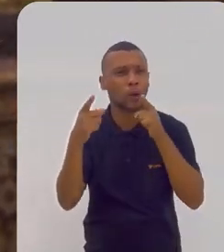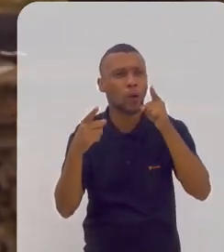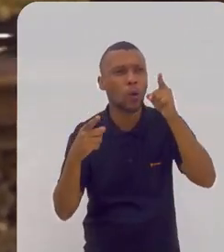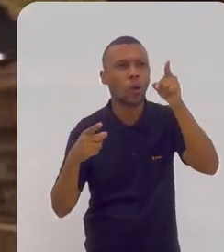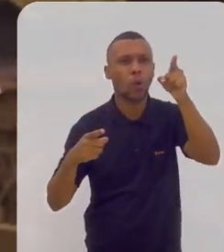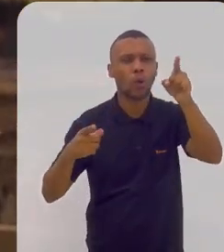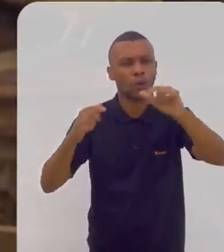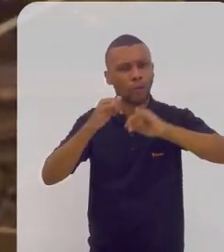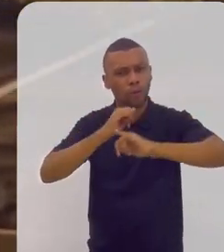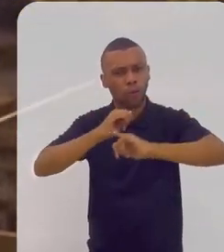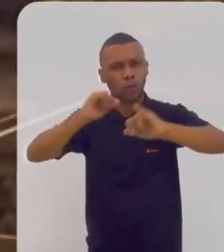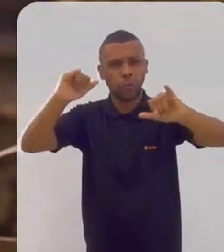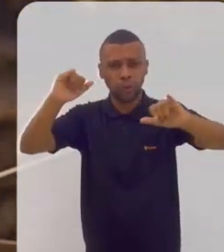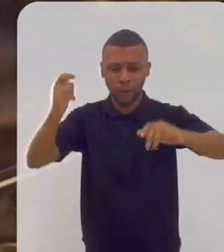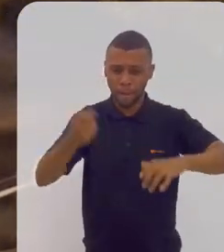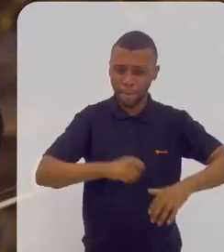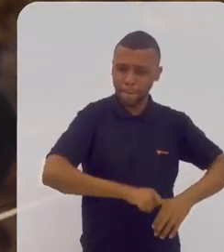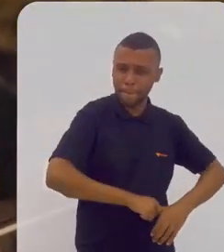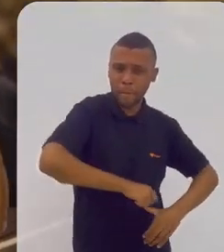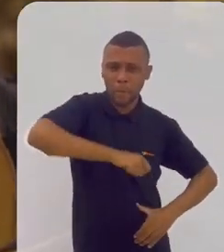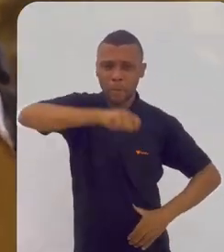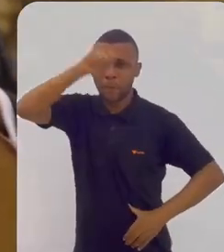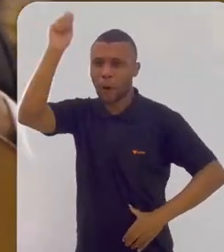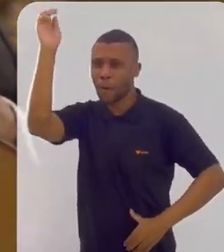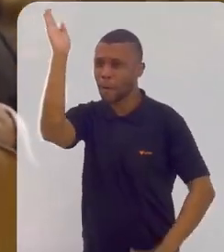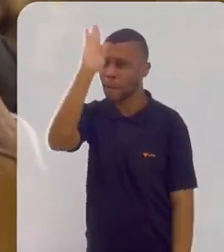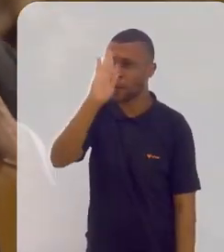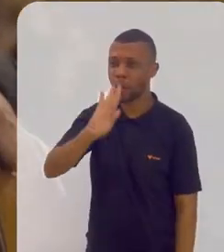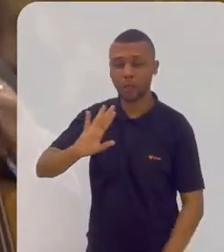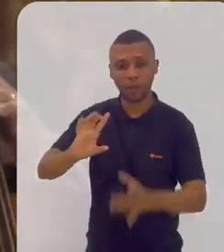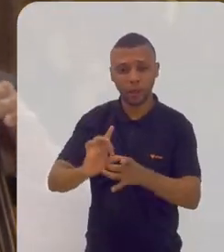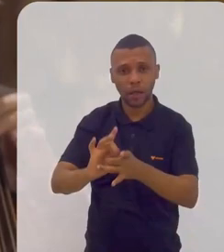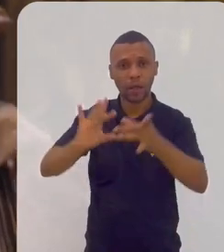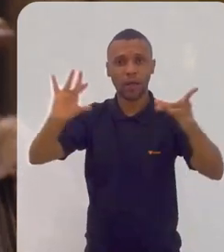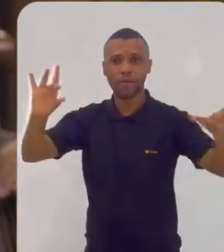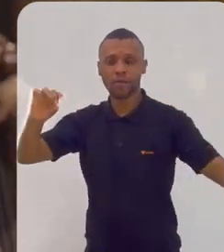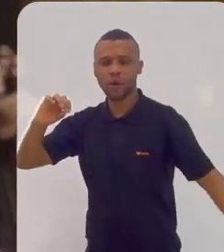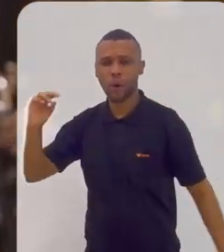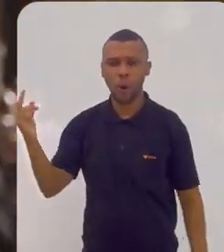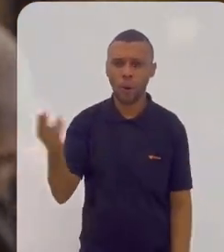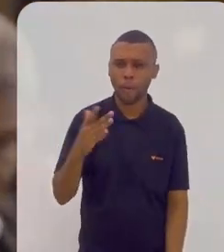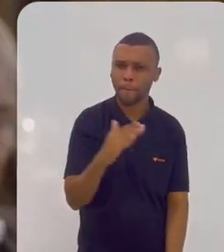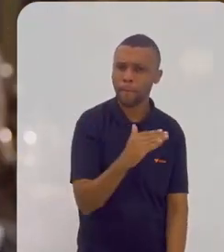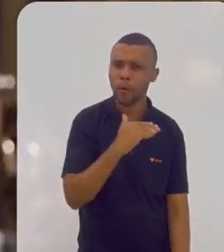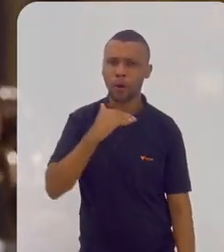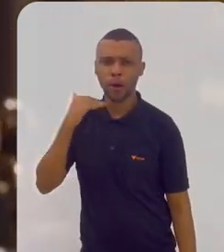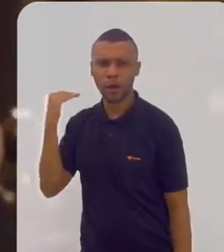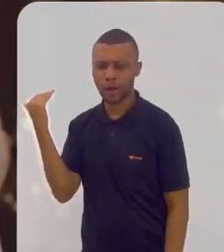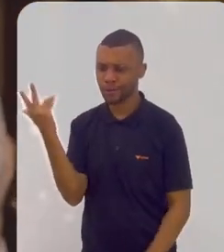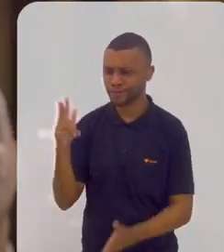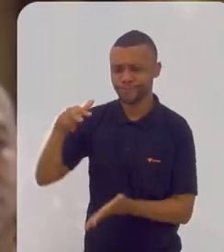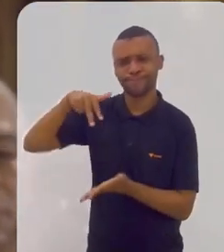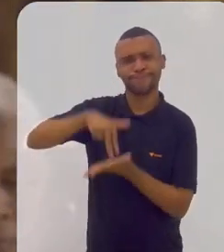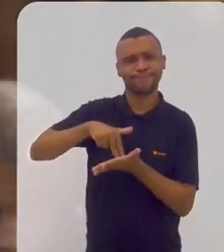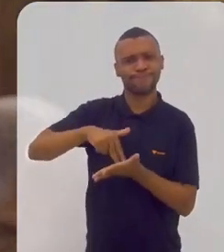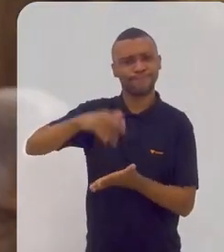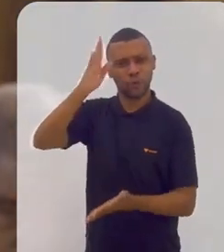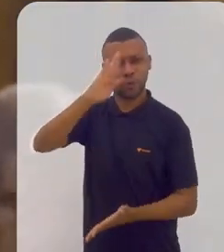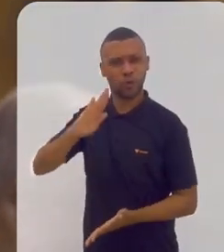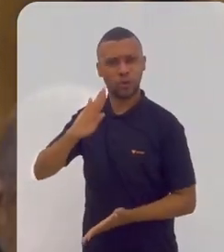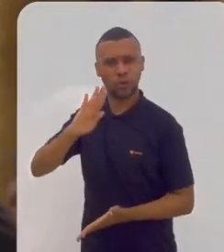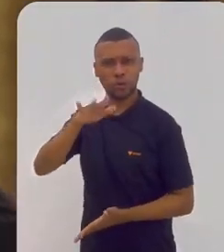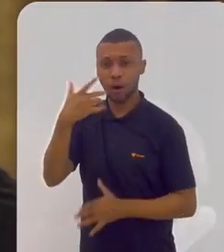ou ficar a pátria livre ou morrer pelo